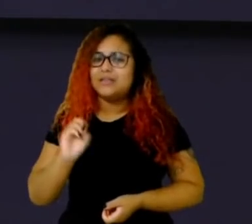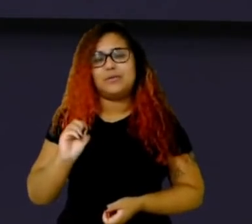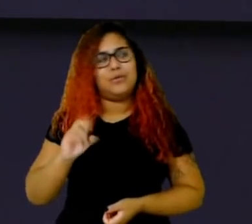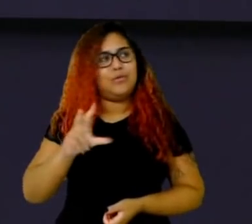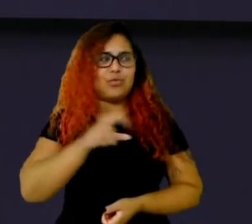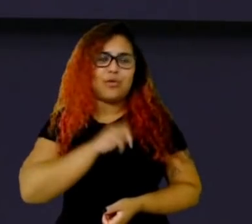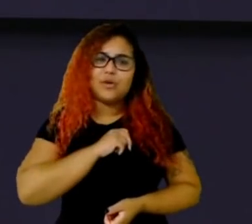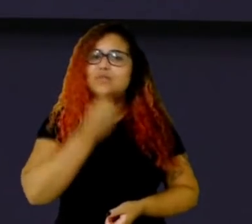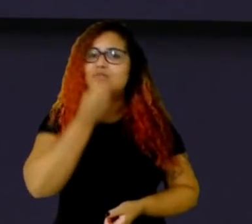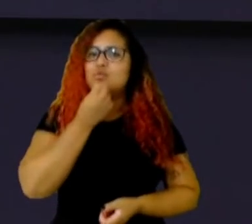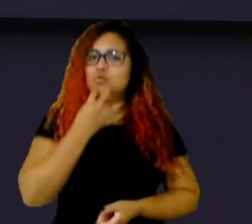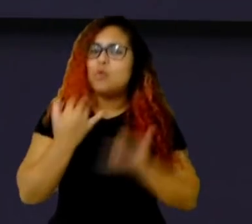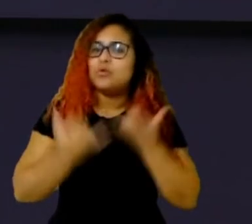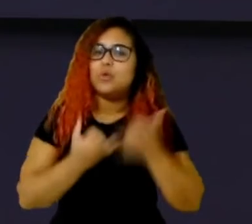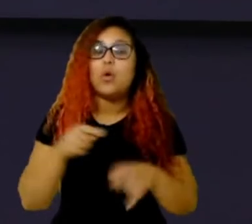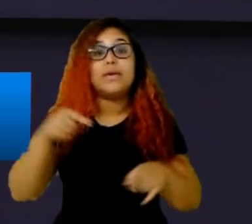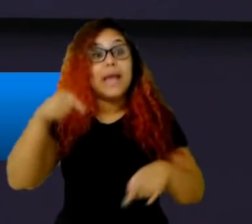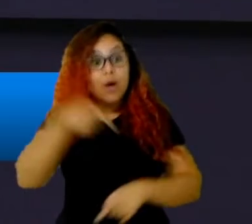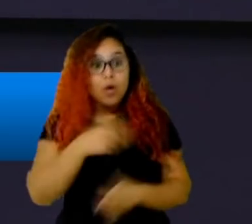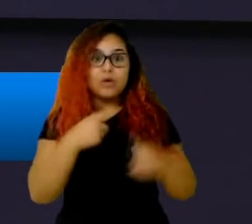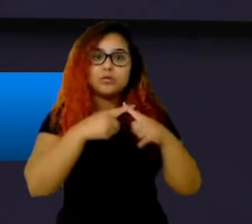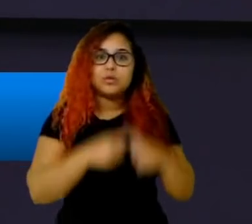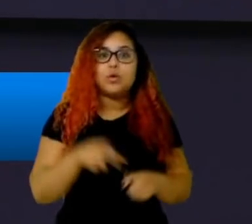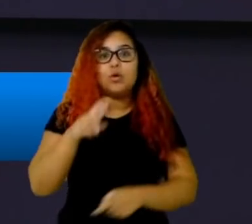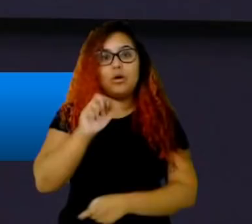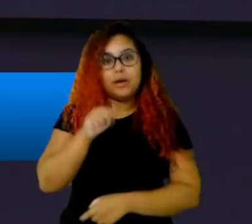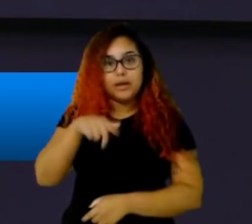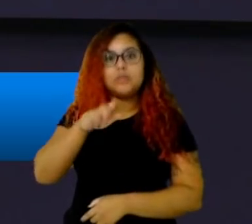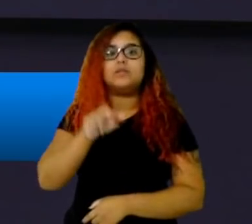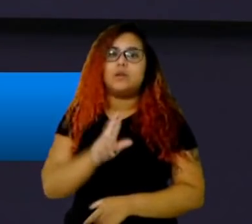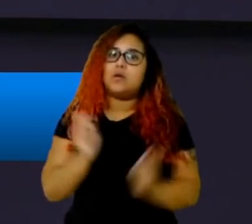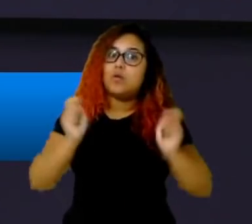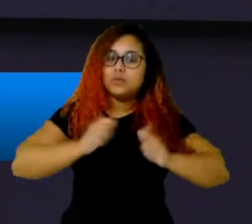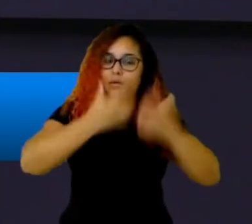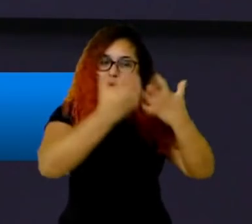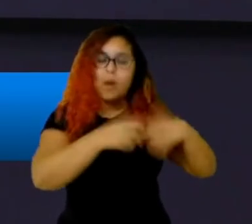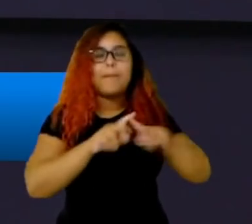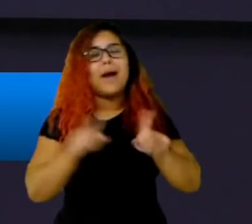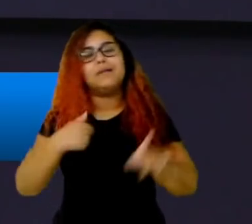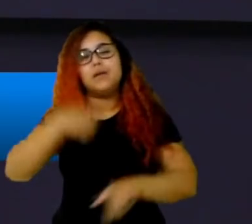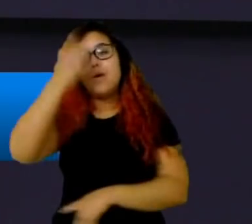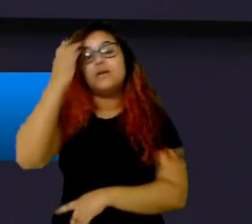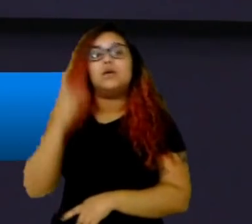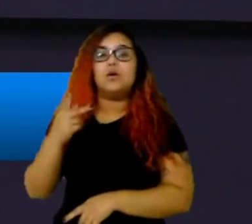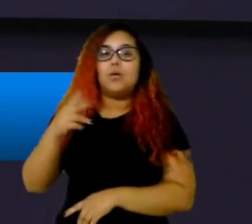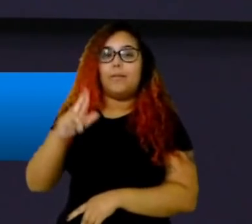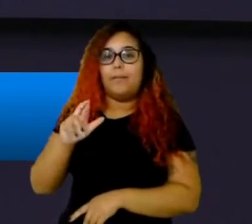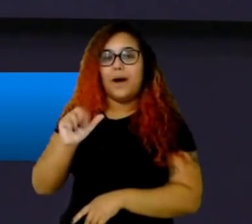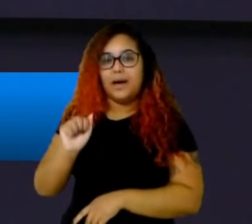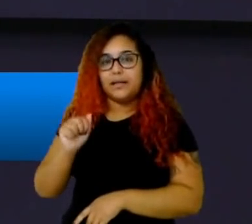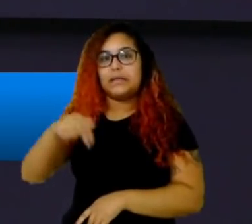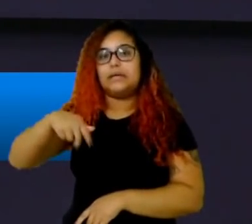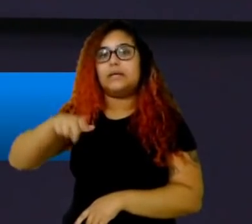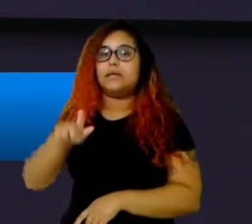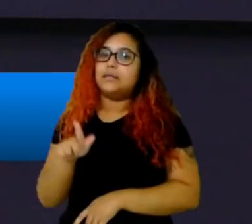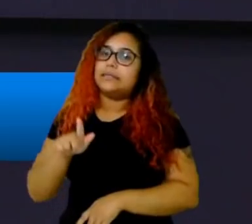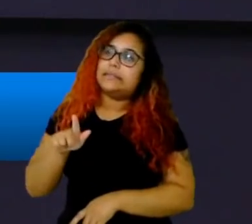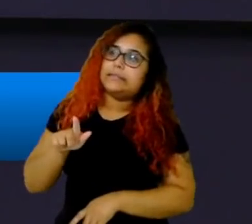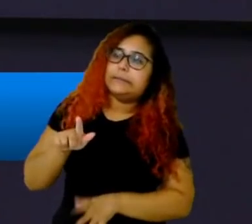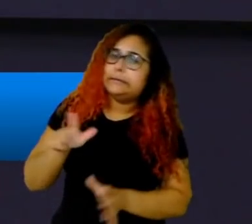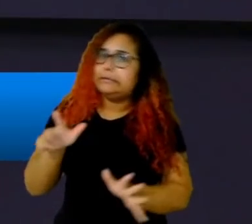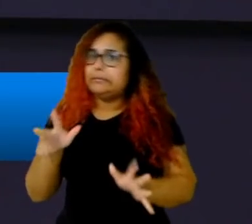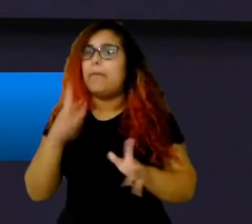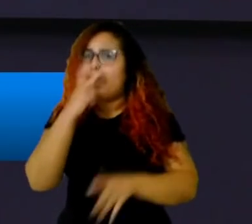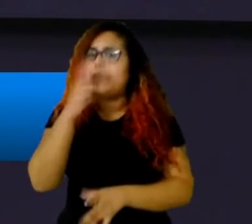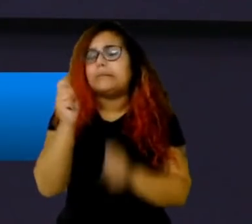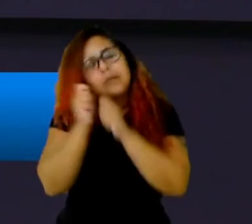Ranger conseguiu encaixar muita coisa mas, Maestro, eu achei que o Parang tava naquele early game não tava muito acordado ainda, talvez uma remeria no olho, uma